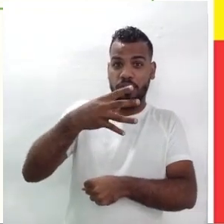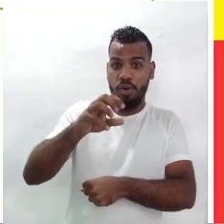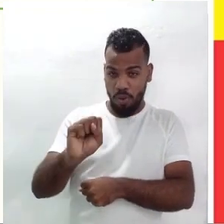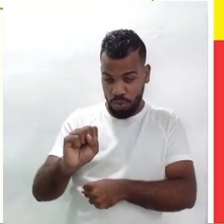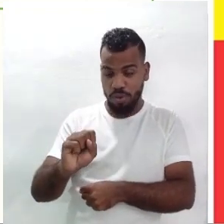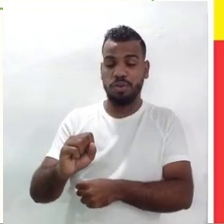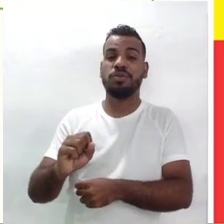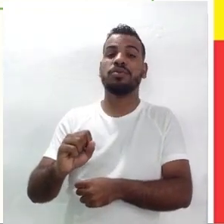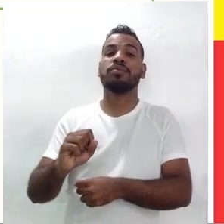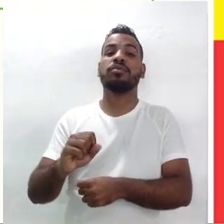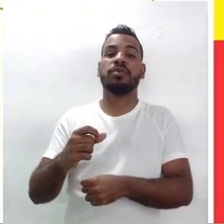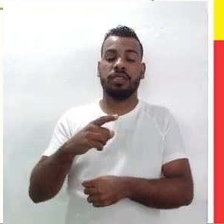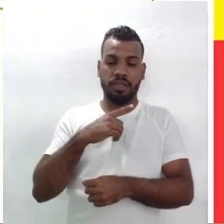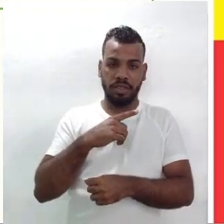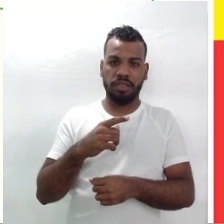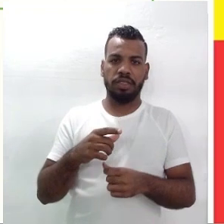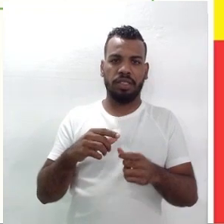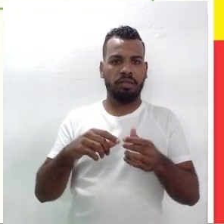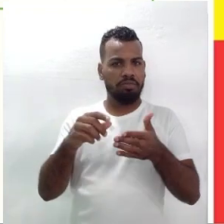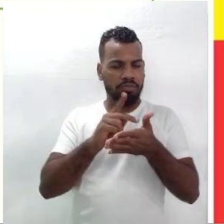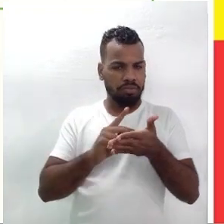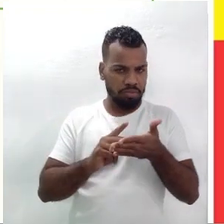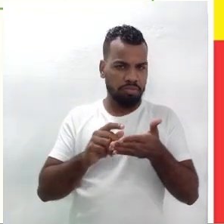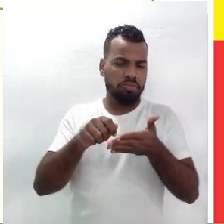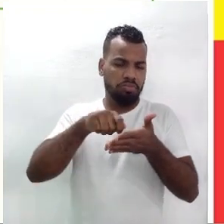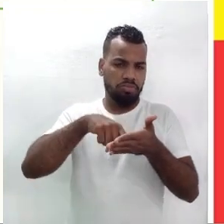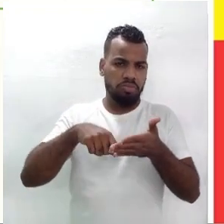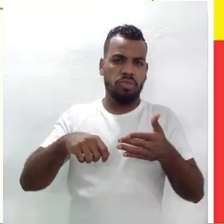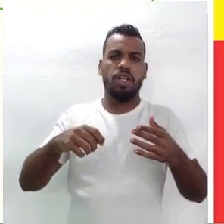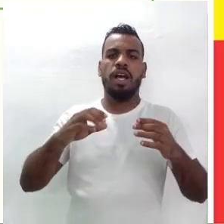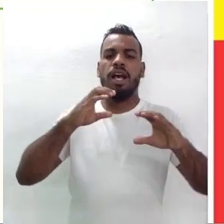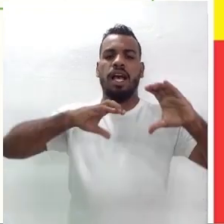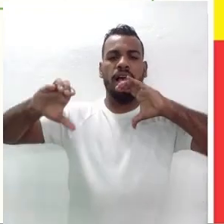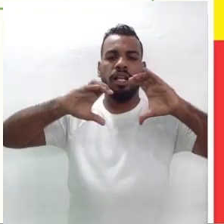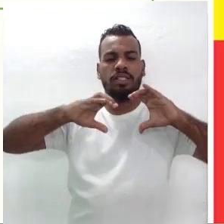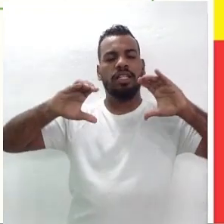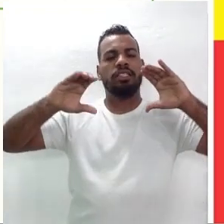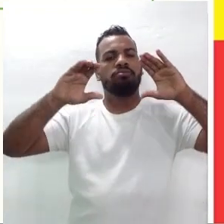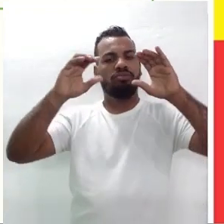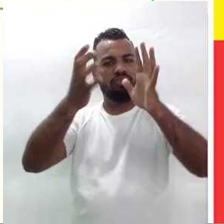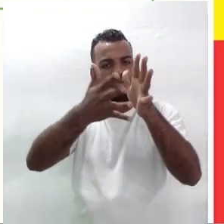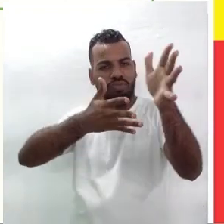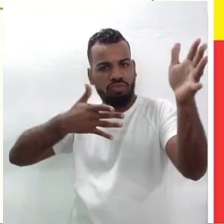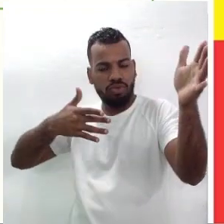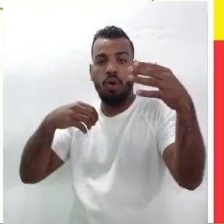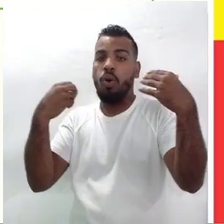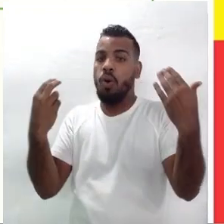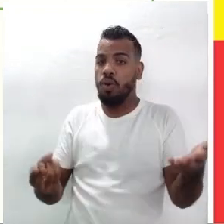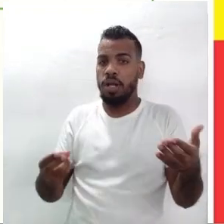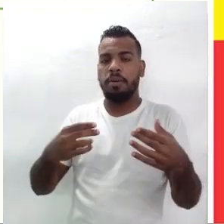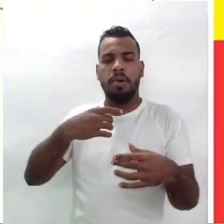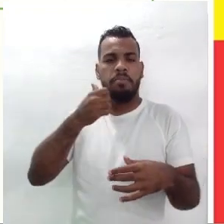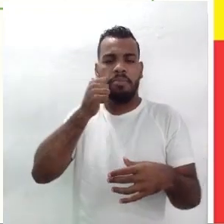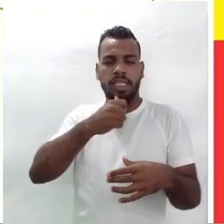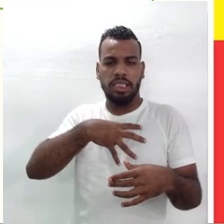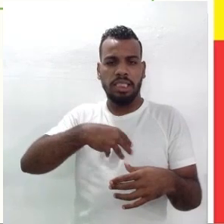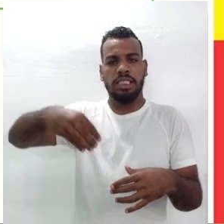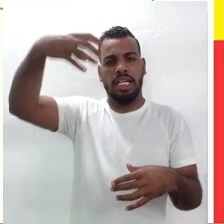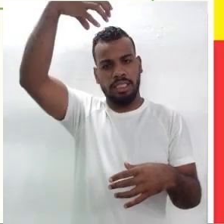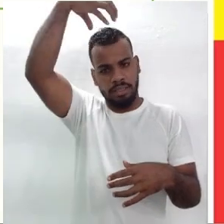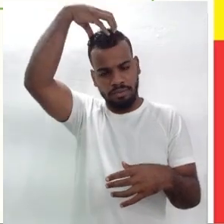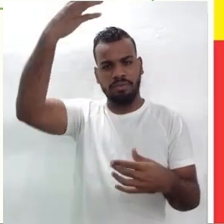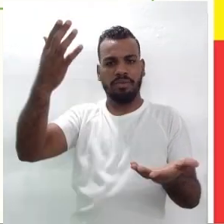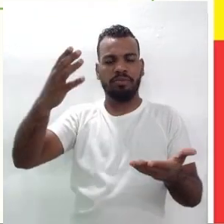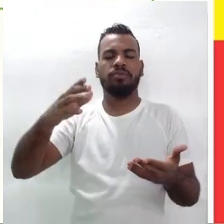ele tem a peça Cantam as Armas de Sião ou O Desertor de Princesa, que foi montada, essa